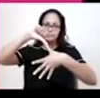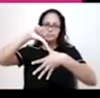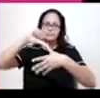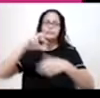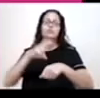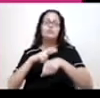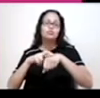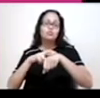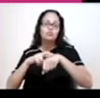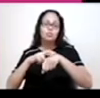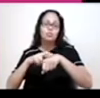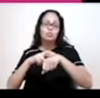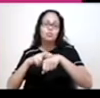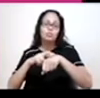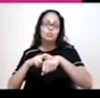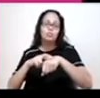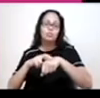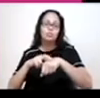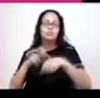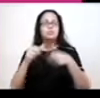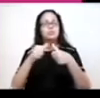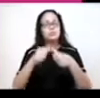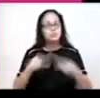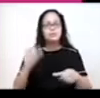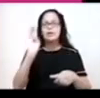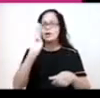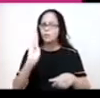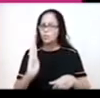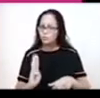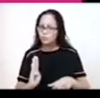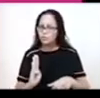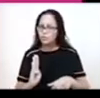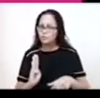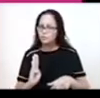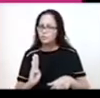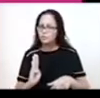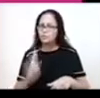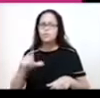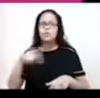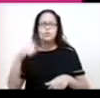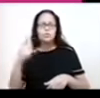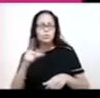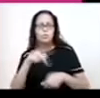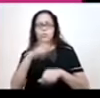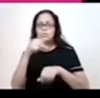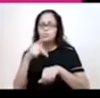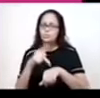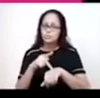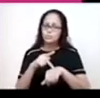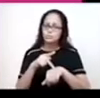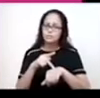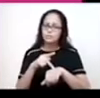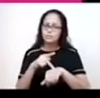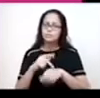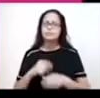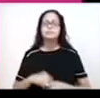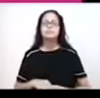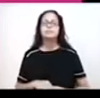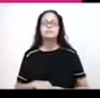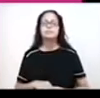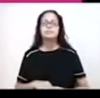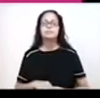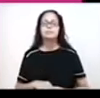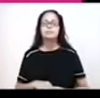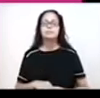porção mais ao sul aqui da América. Que é onde se localiza o Brasil, a Argentina, Paraguai, Uruguai. São 13 países que compõem a América do Sul.